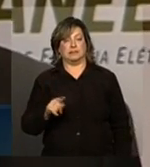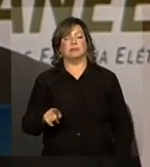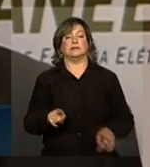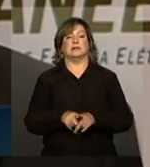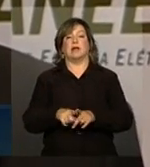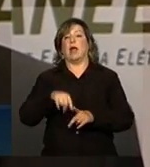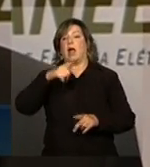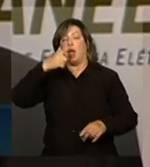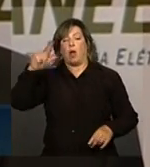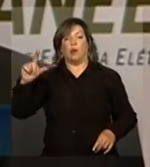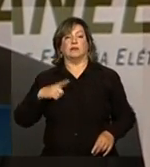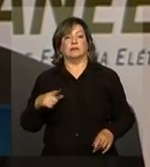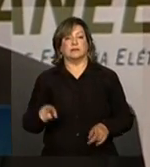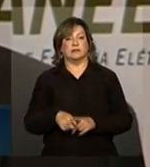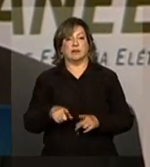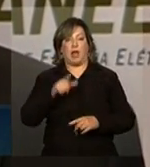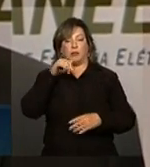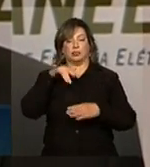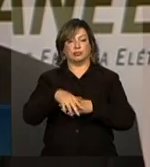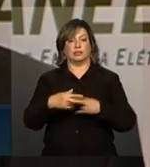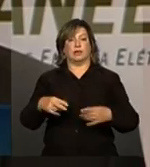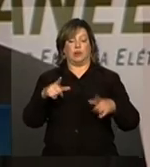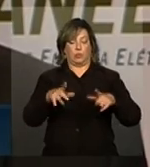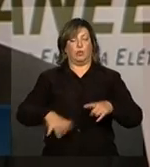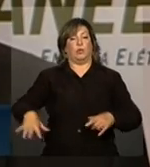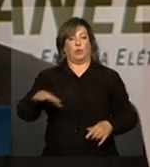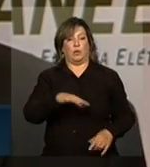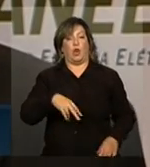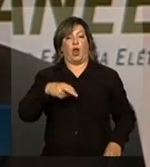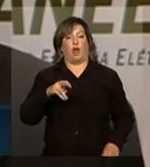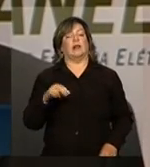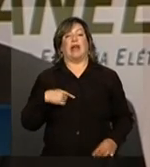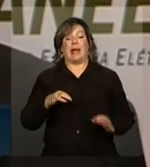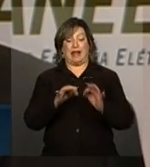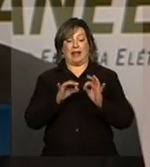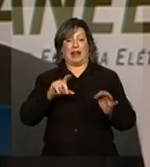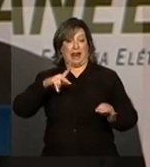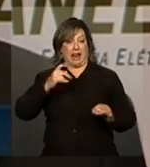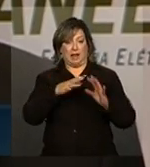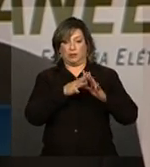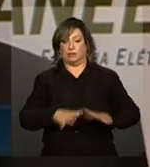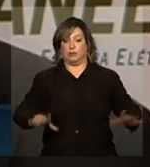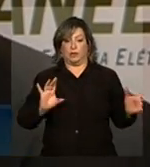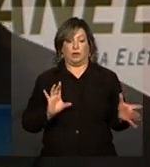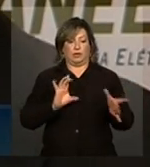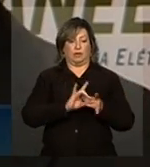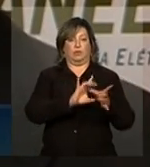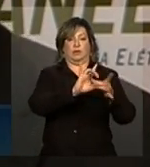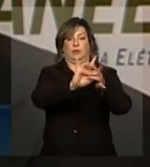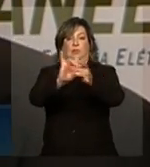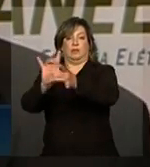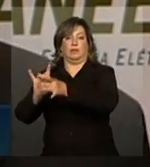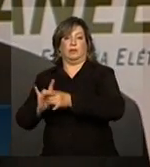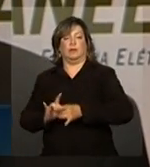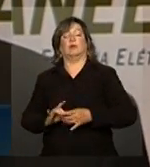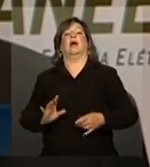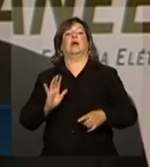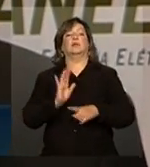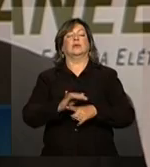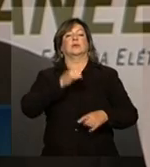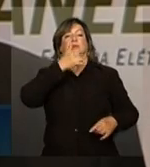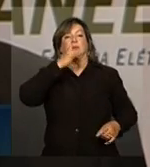implantadas na região norte. Então, é uma linha de interligação, é uma linha que trará energia